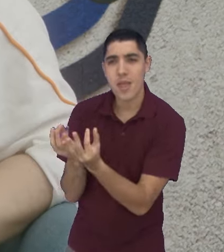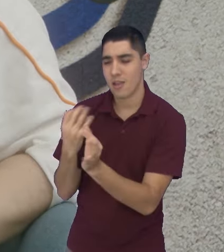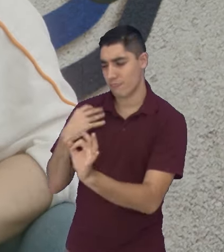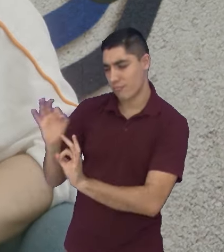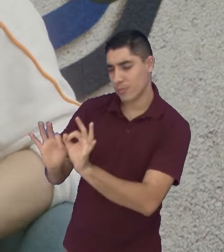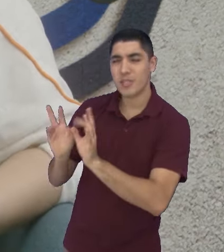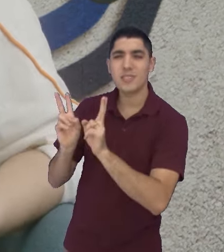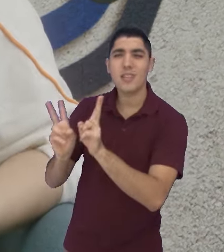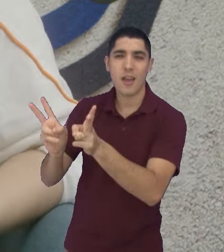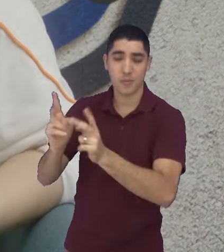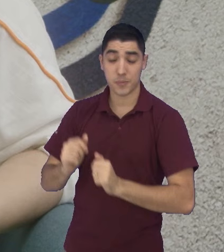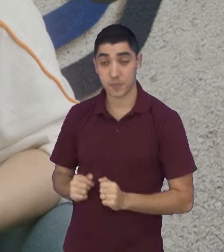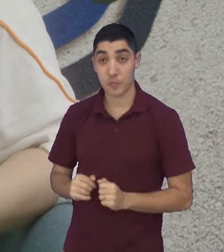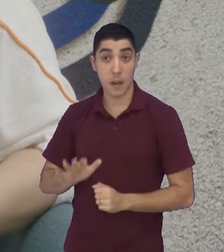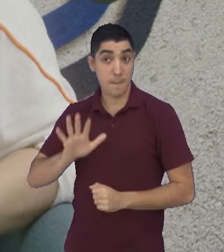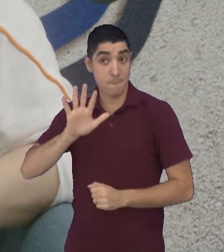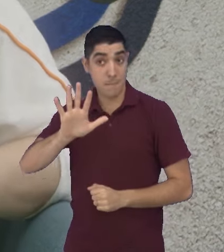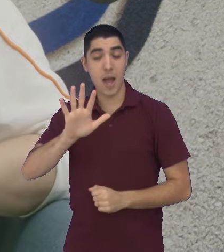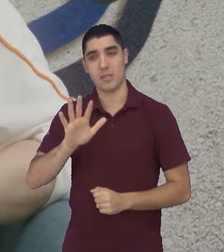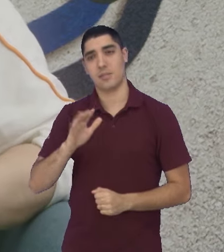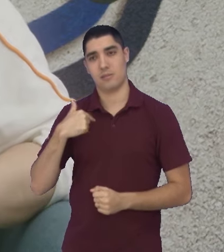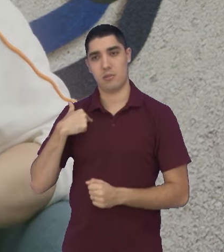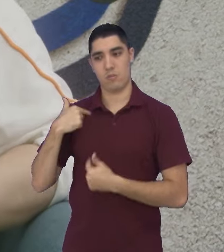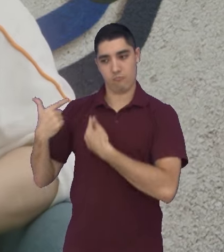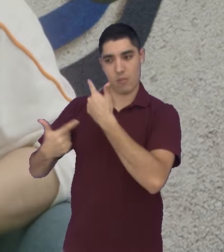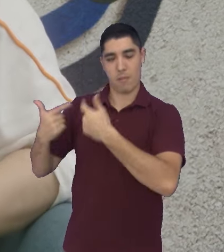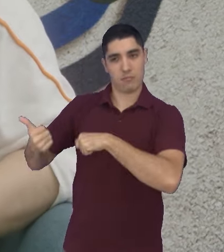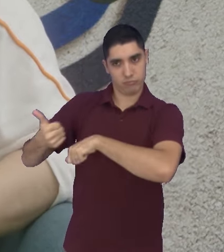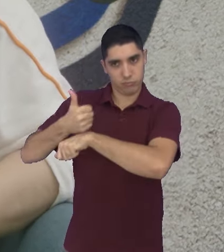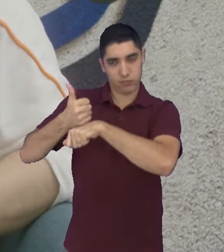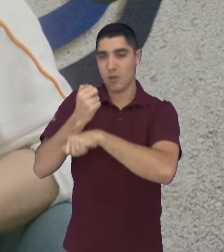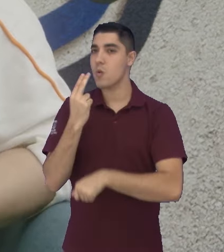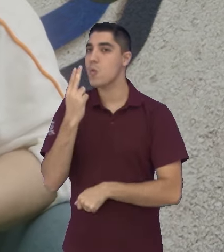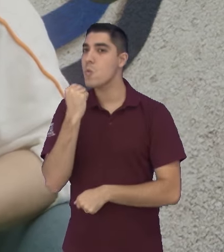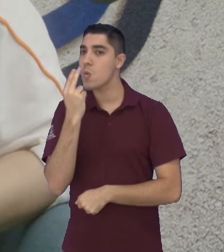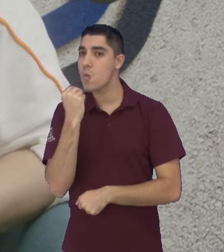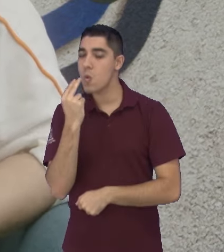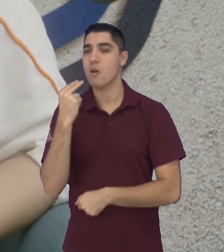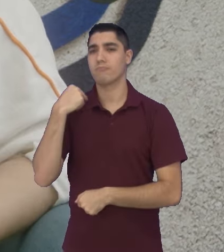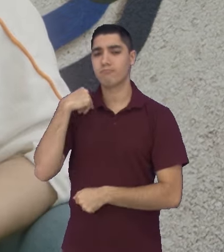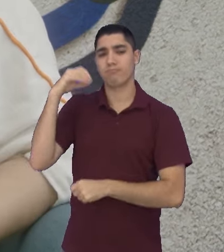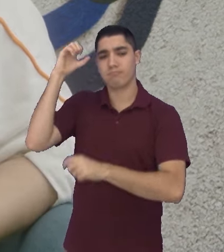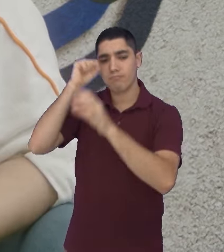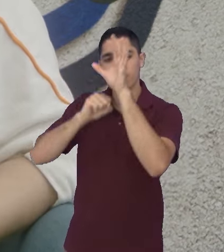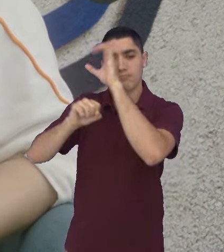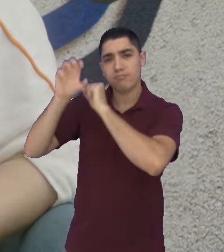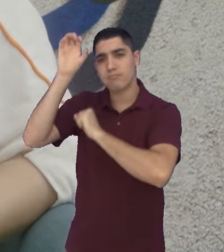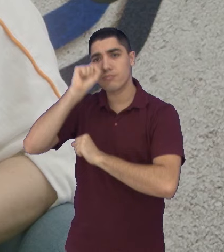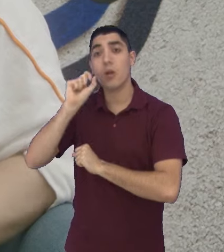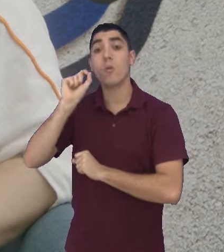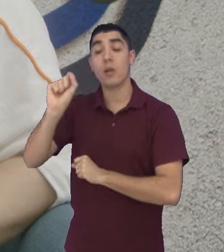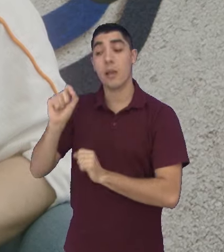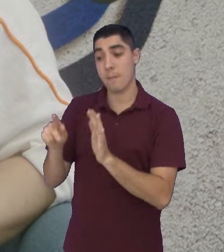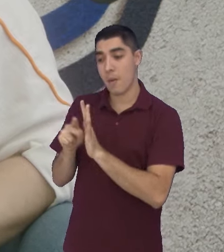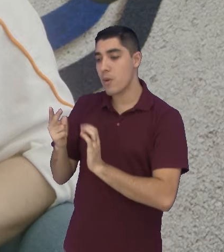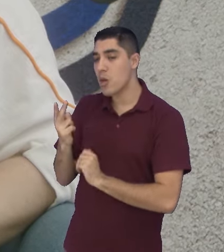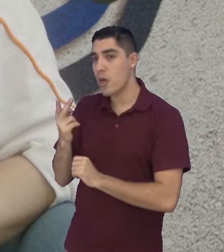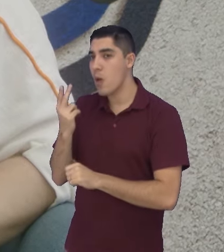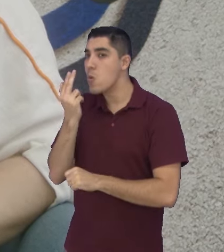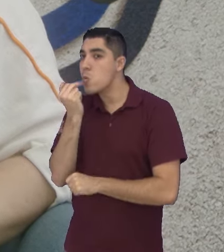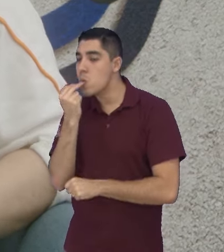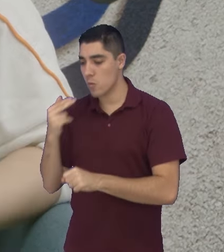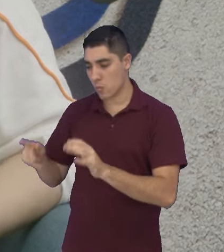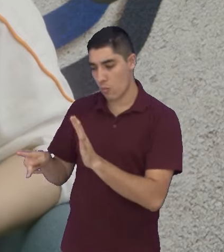com a nutrição aliada à alimentação, né, acabei fazendo a Nutrilove Cook, e aí eu